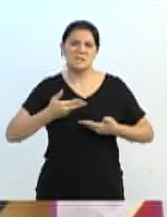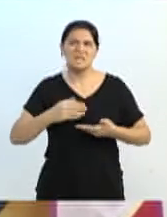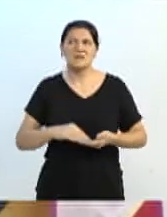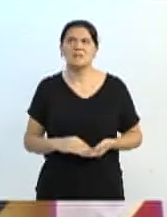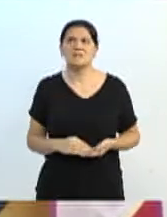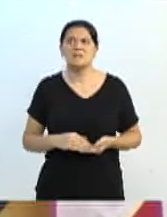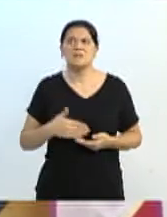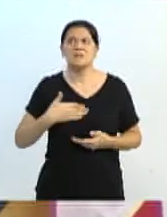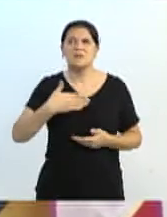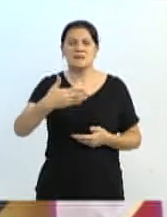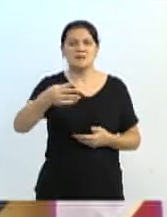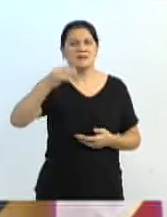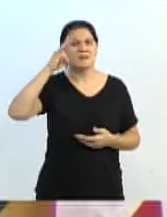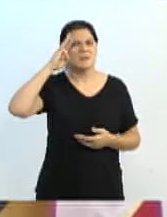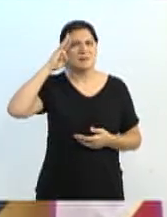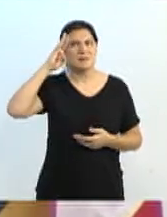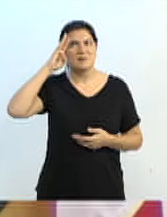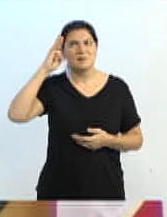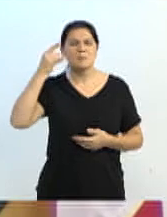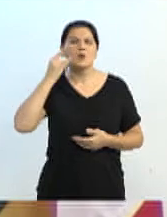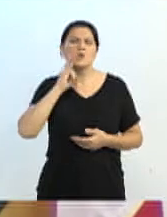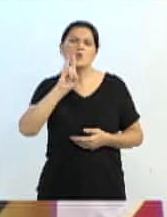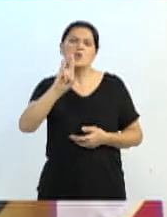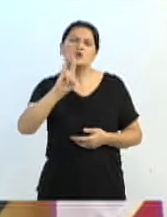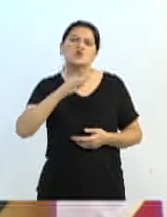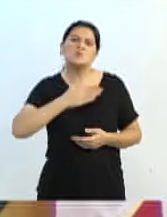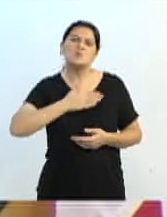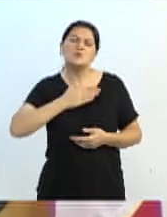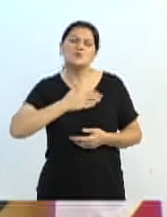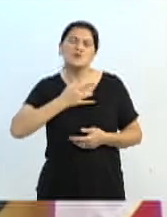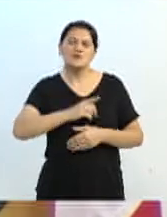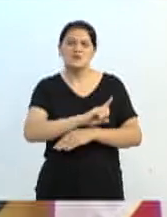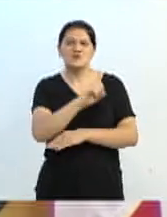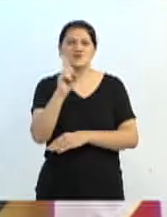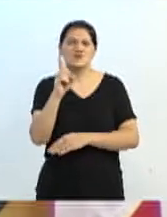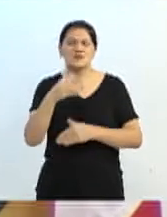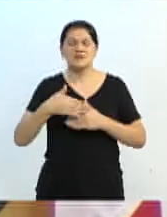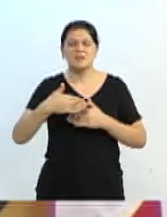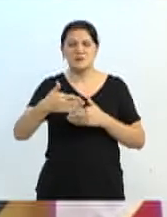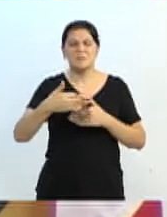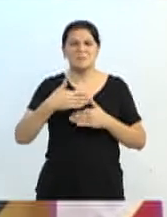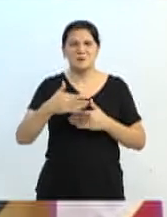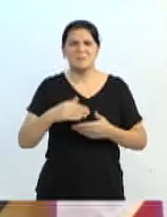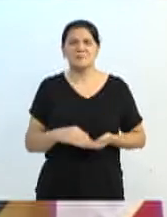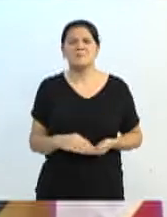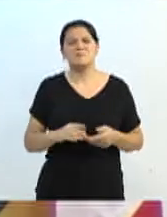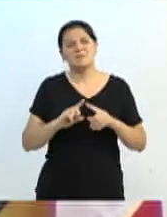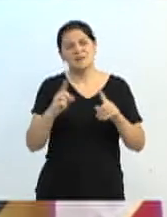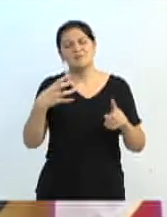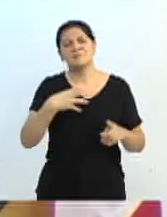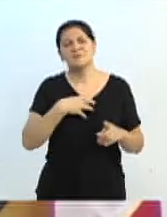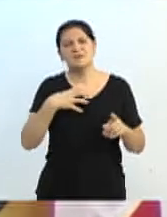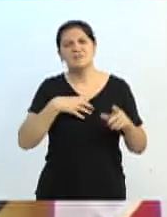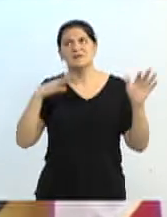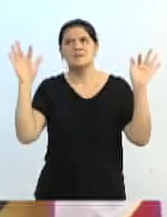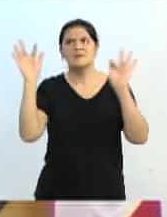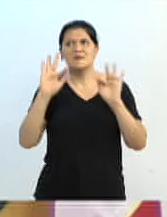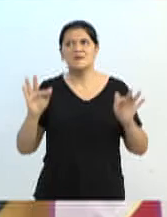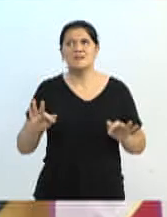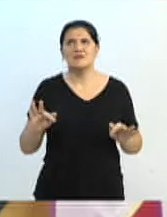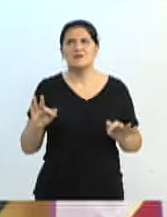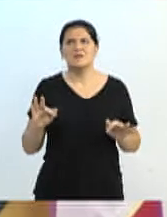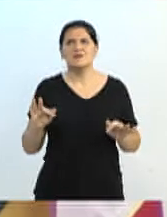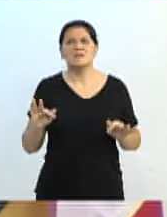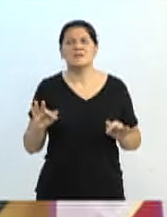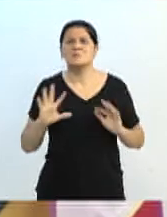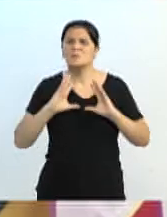terça, senhor presidente, será o meu último dia aqui, nesse breve período, mas fico feliz por tudo que eu estou